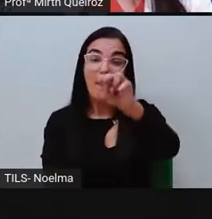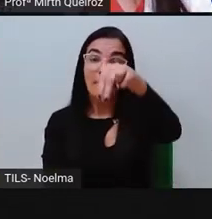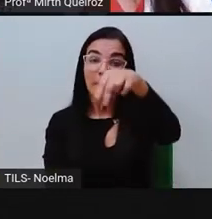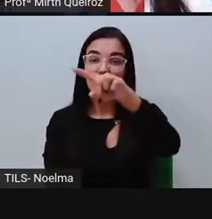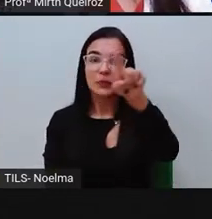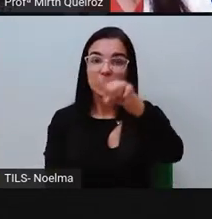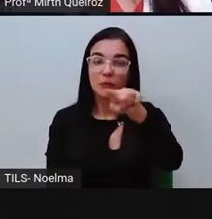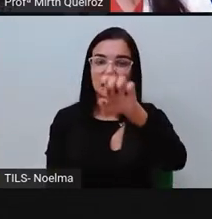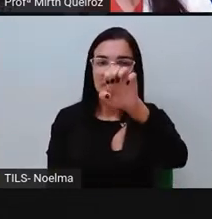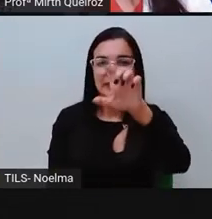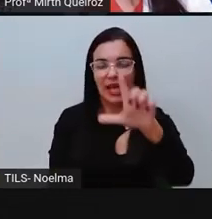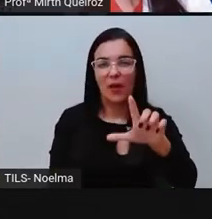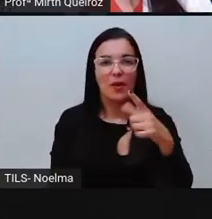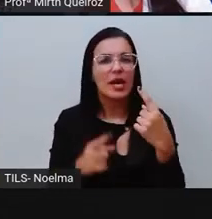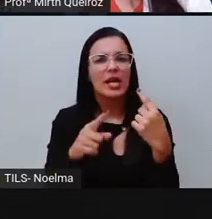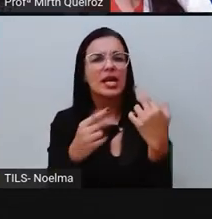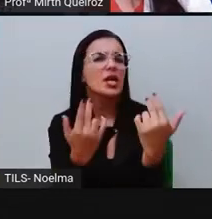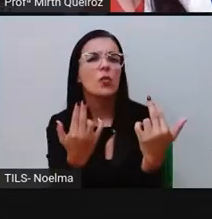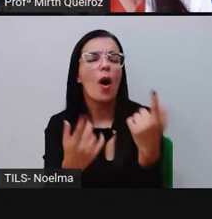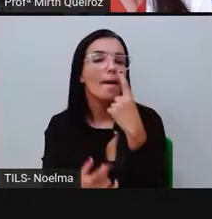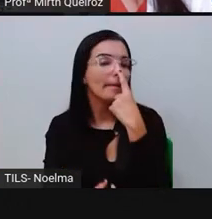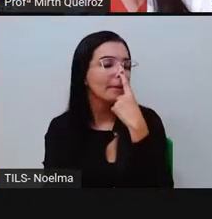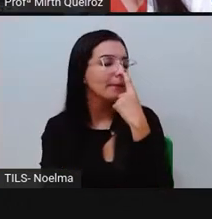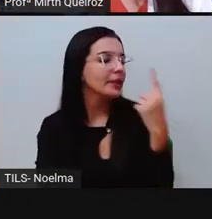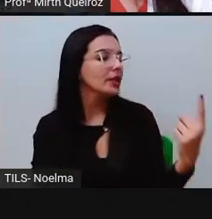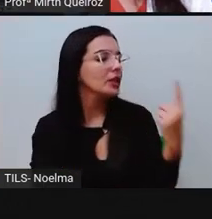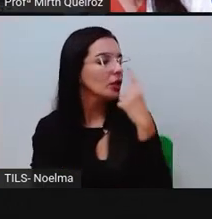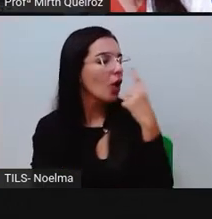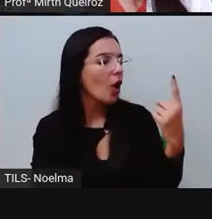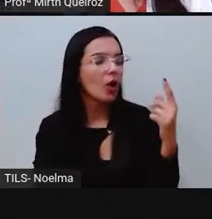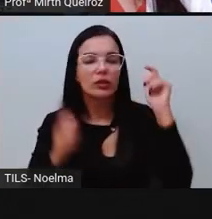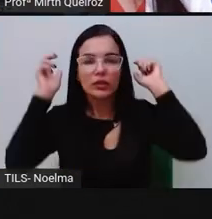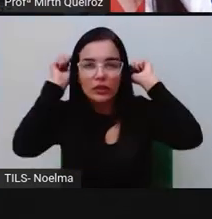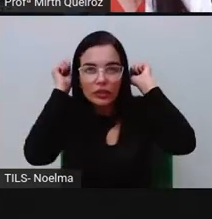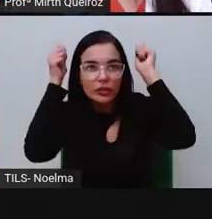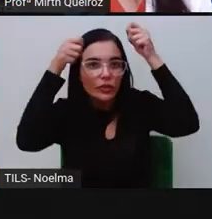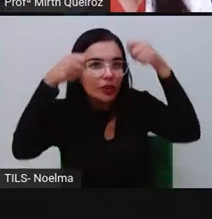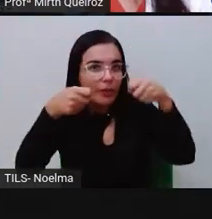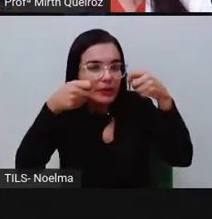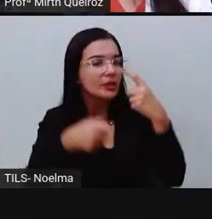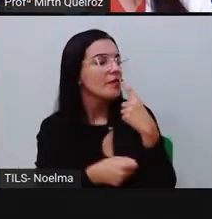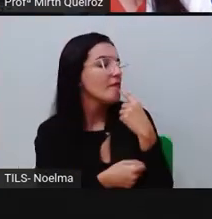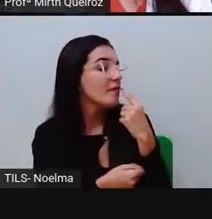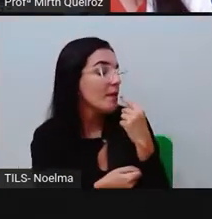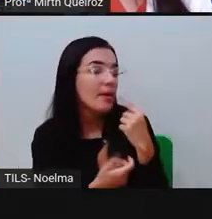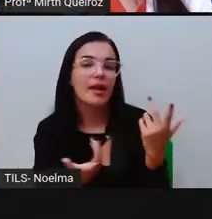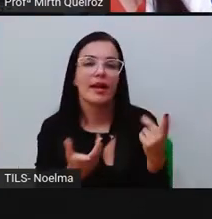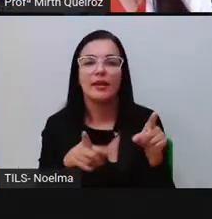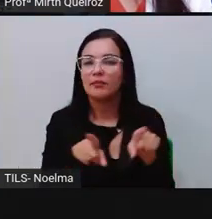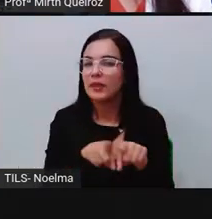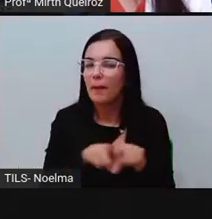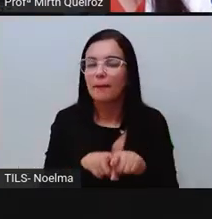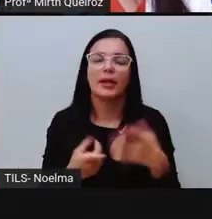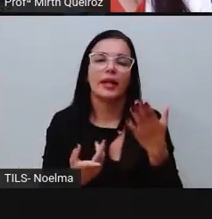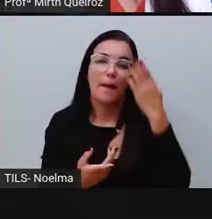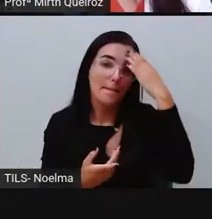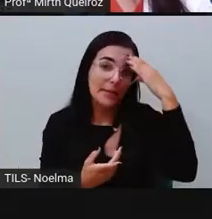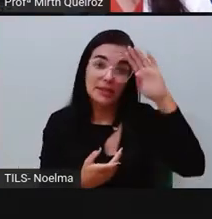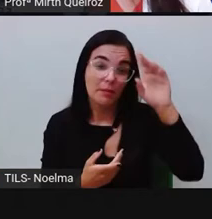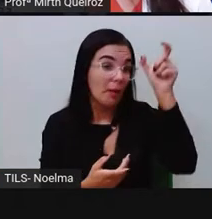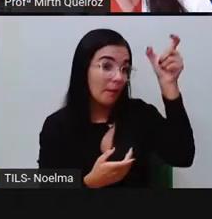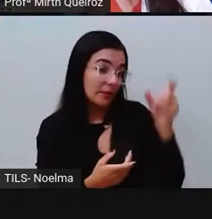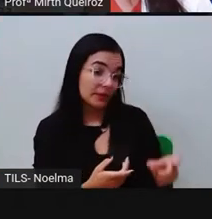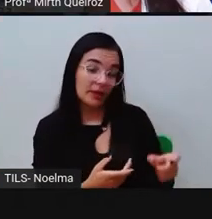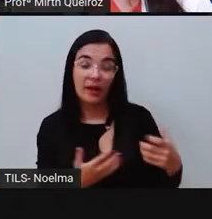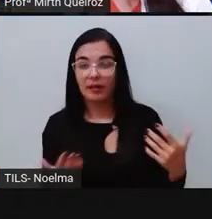Pinóquio. Pinóquio é o personagem principal. Chapeuzinho Vermelho é o personagem principal, né? Da história dela.